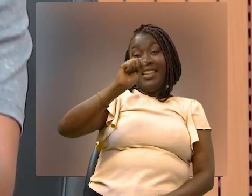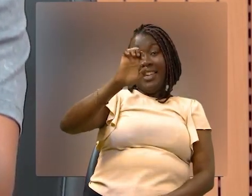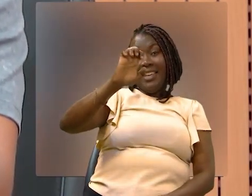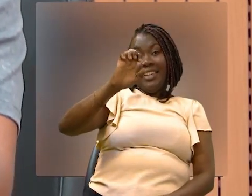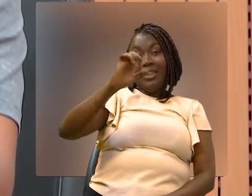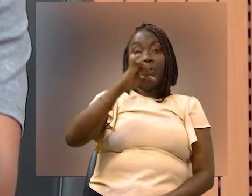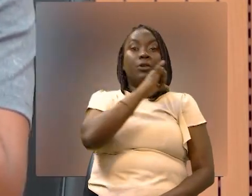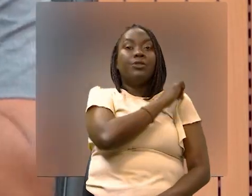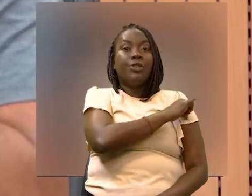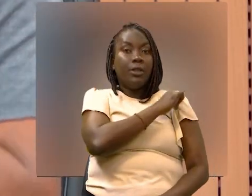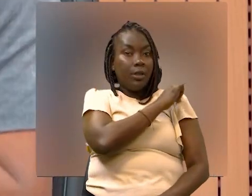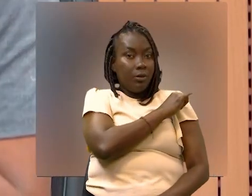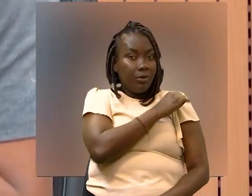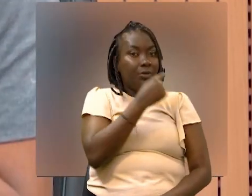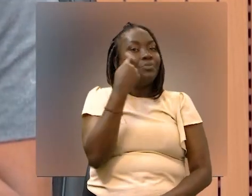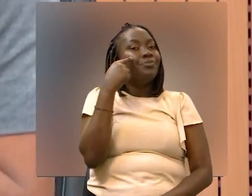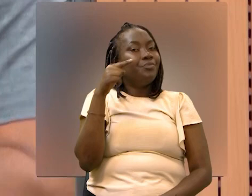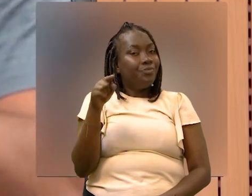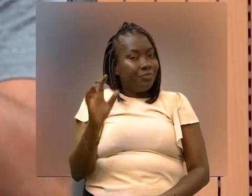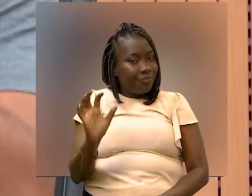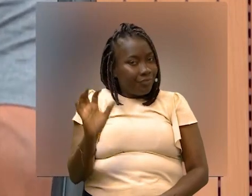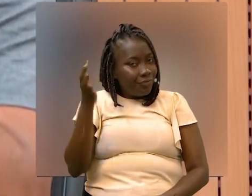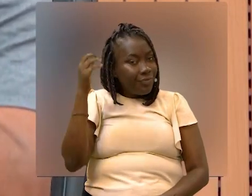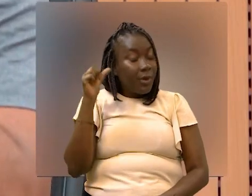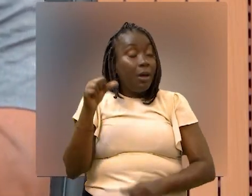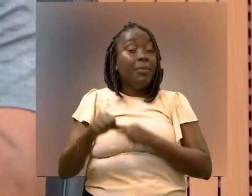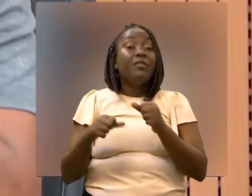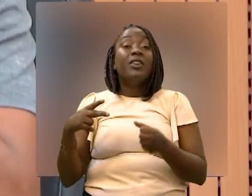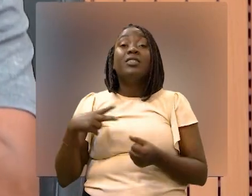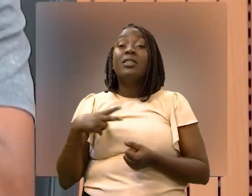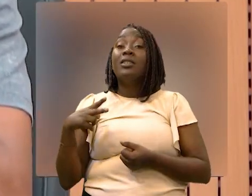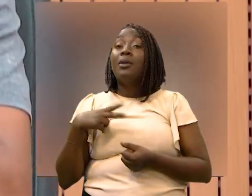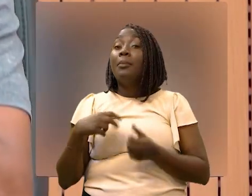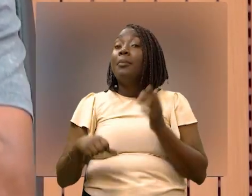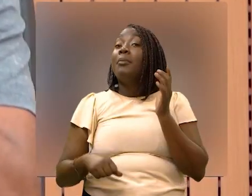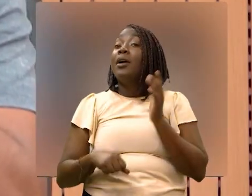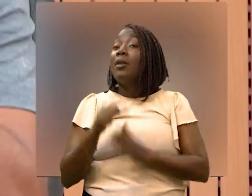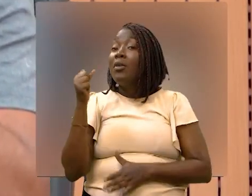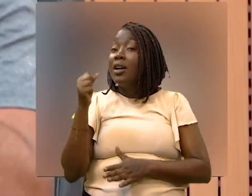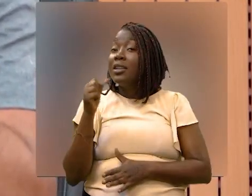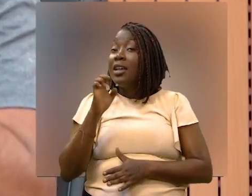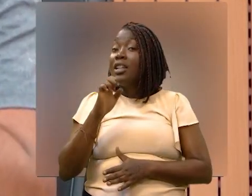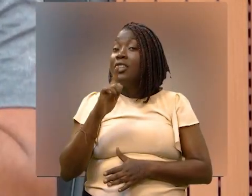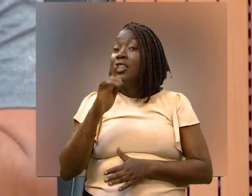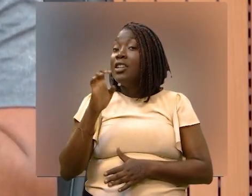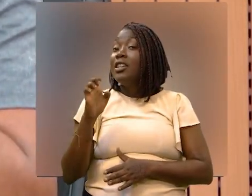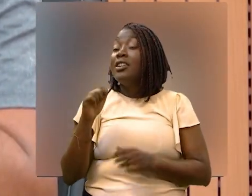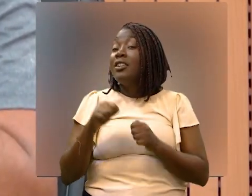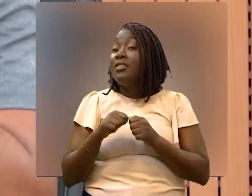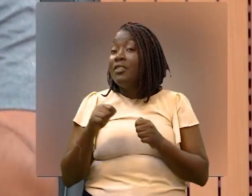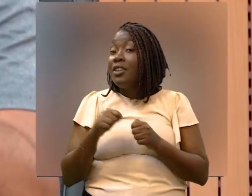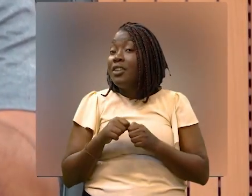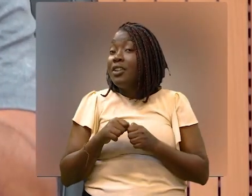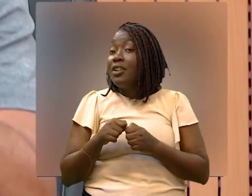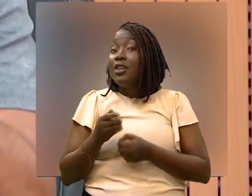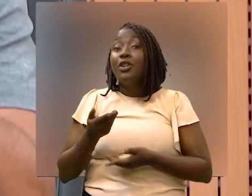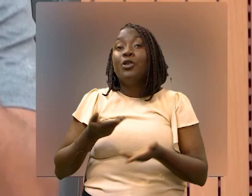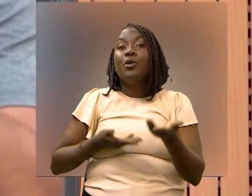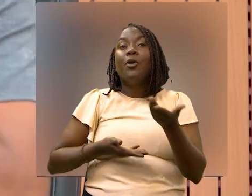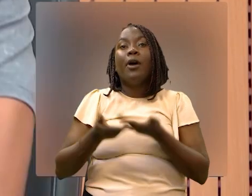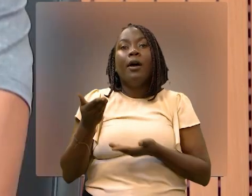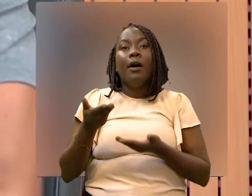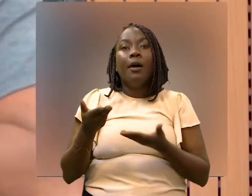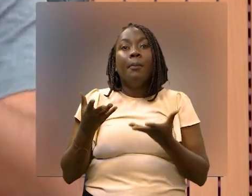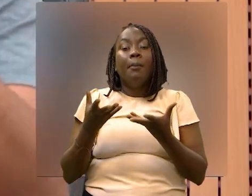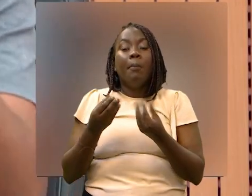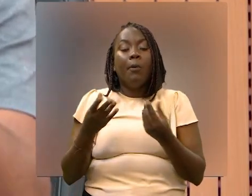da SEDAI no Rio de Janeiro e a gente viu o que aconteceu. Pós-privatizações, a primeira coisa que a EGEA fez no estado do